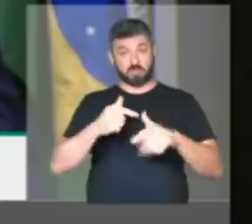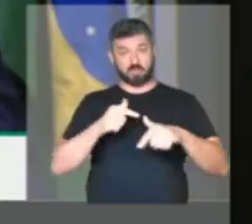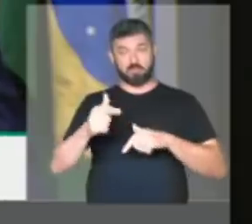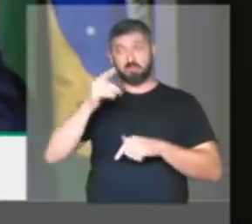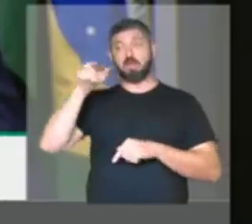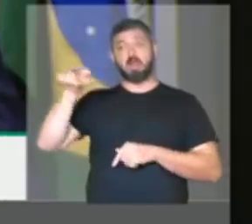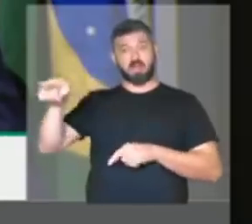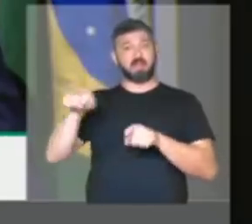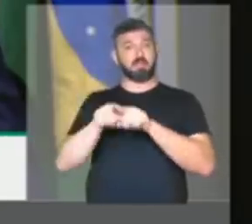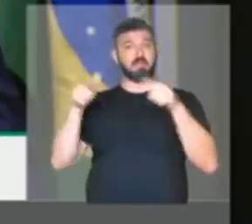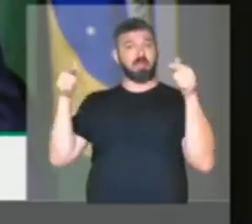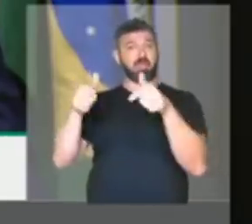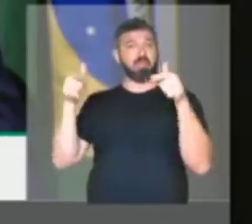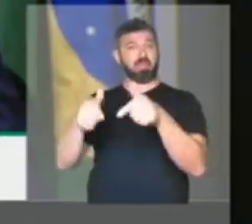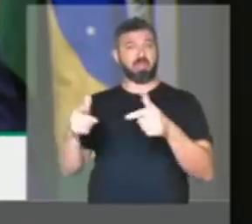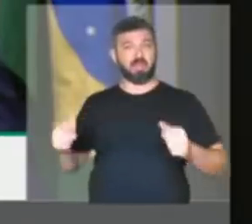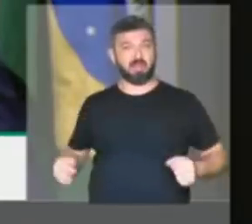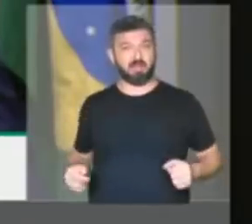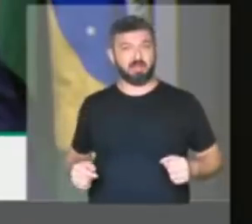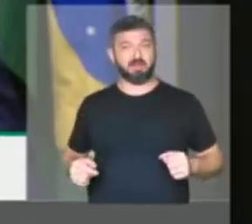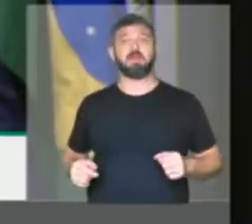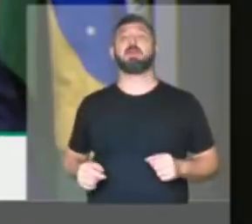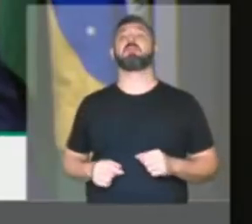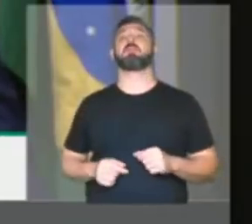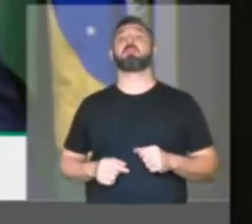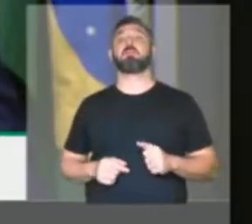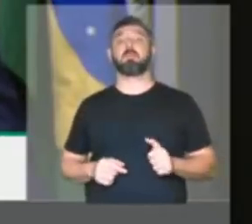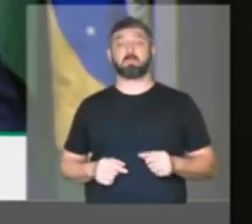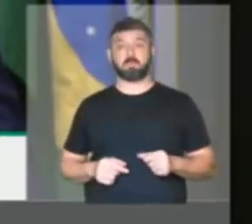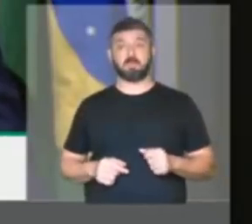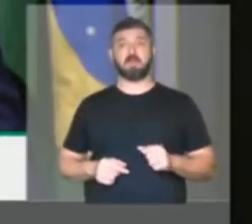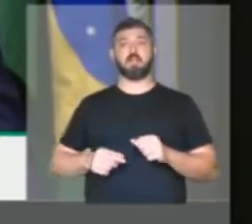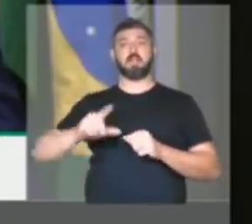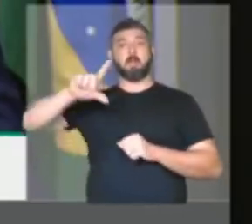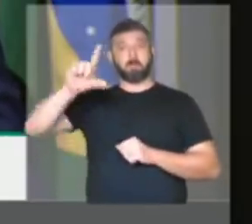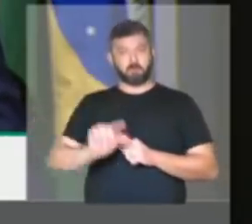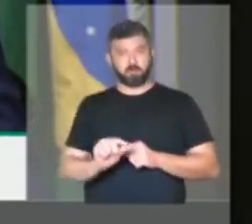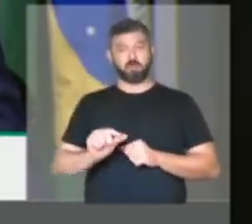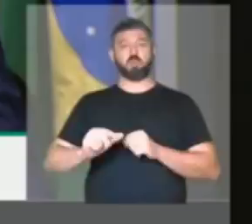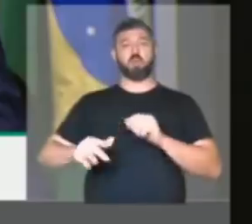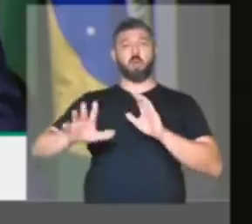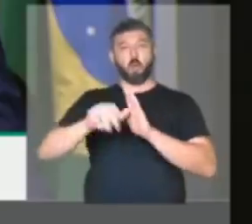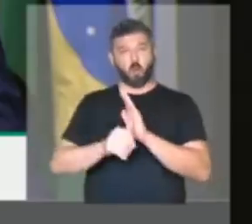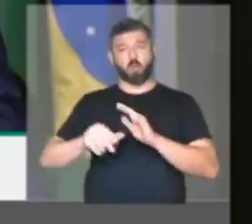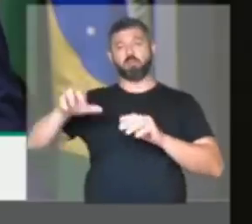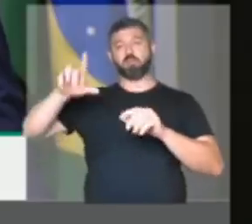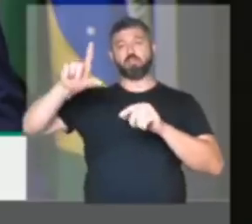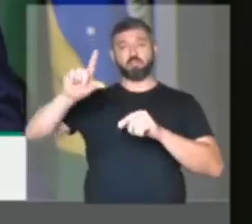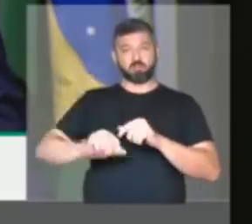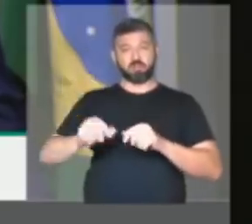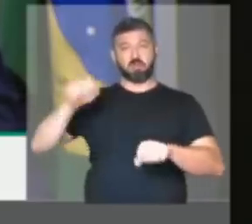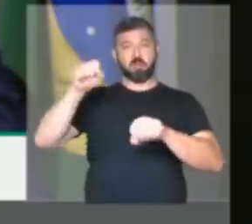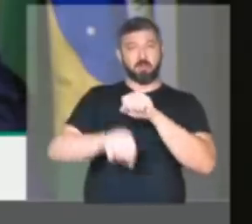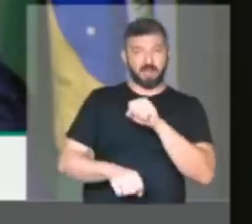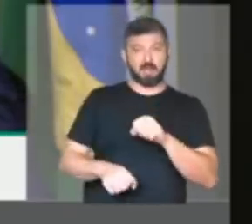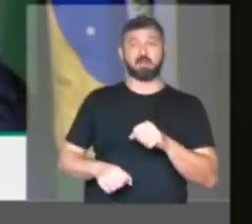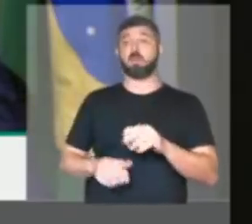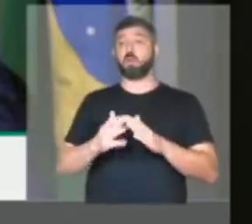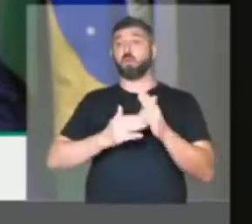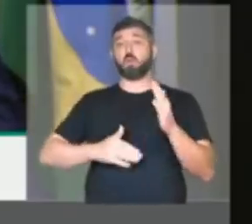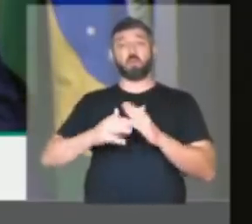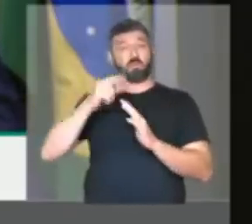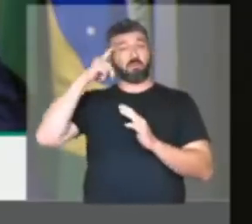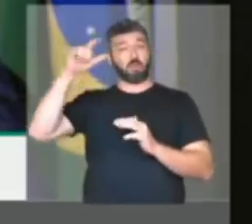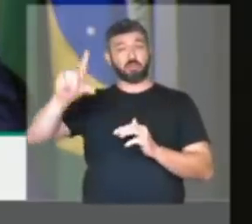muito criticada também a reforma trabalhista, os menores índices de latrocínio, de homicídio, de roubo, de furto, todos esses